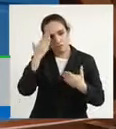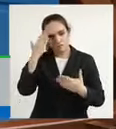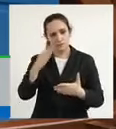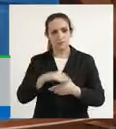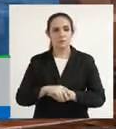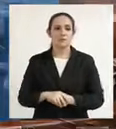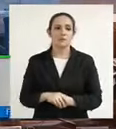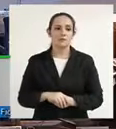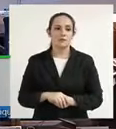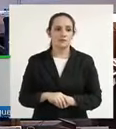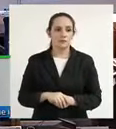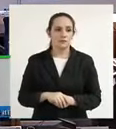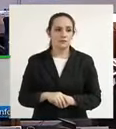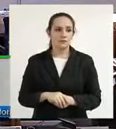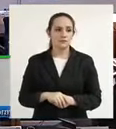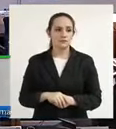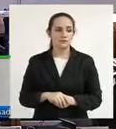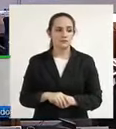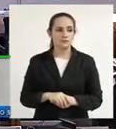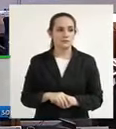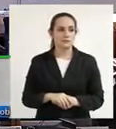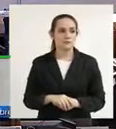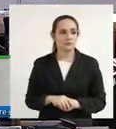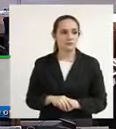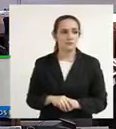obrigado Obrigado Obrigado Obrigado Obrigado Obrigado Obrigado